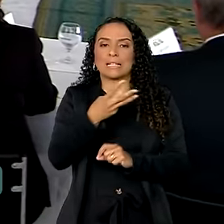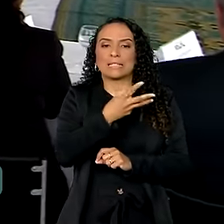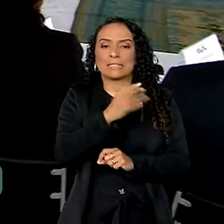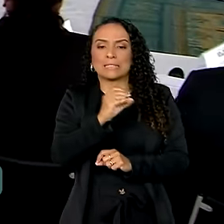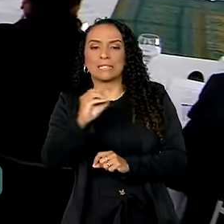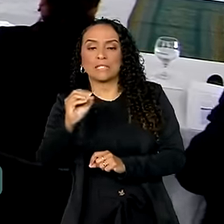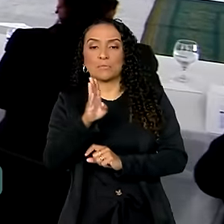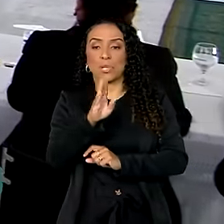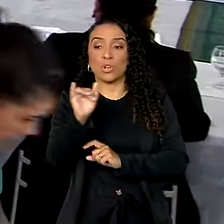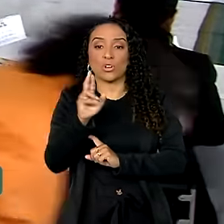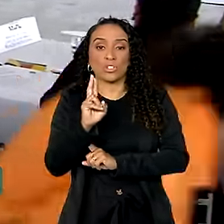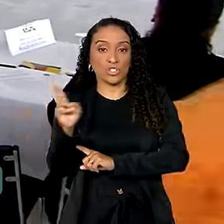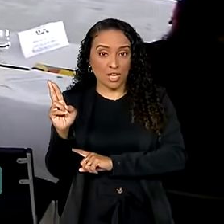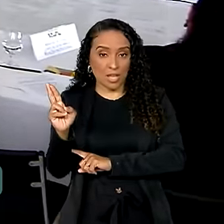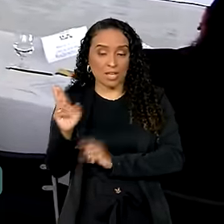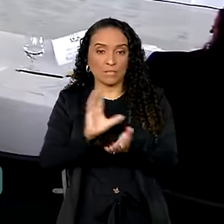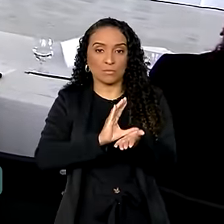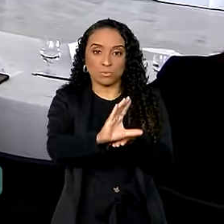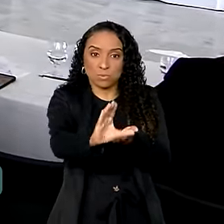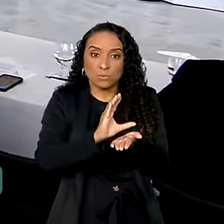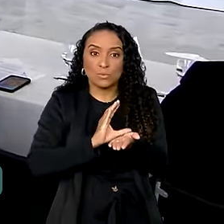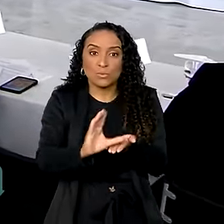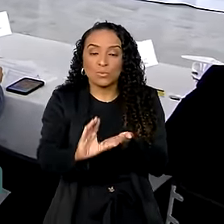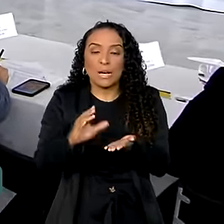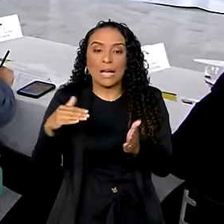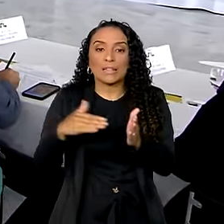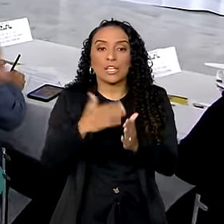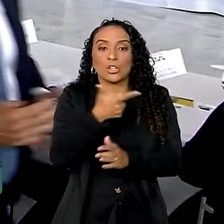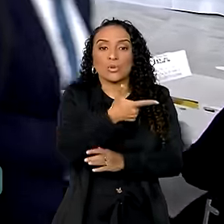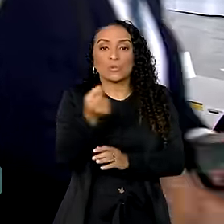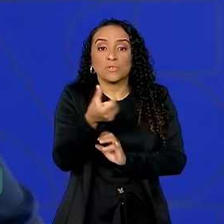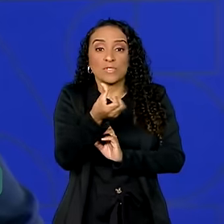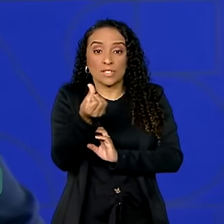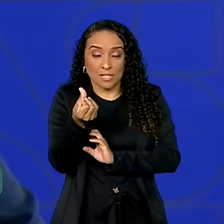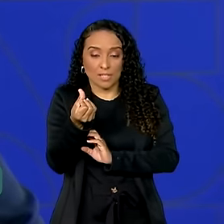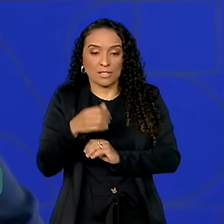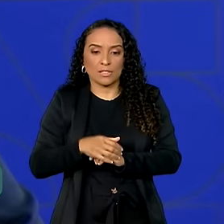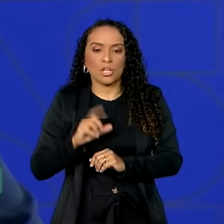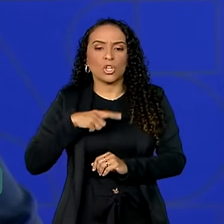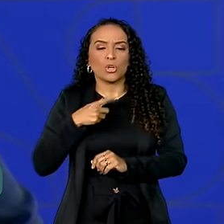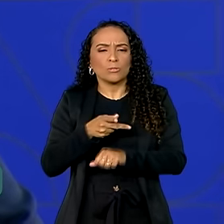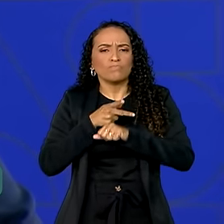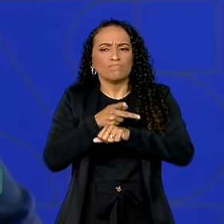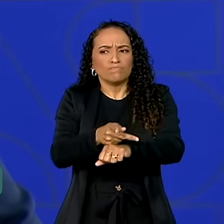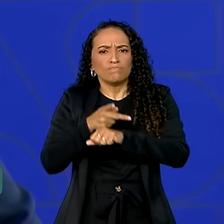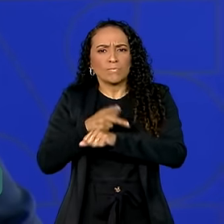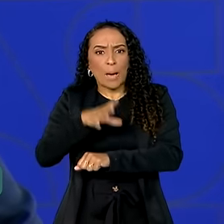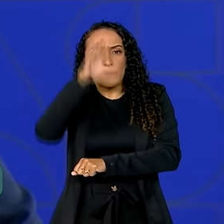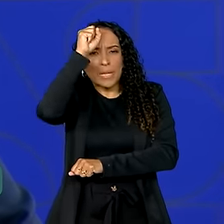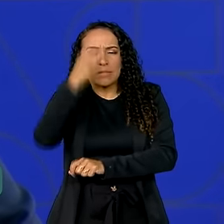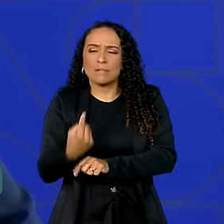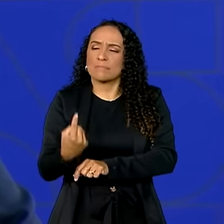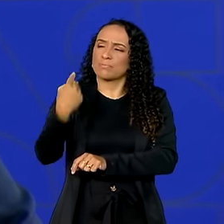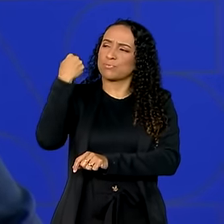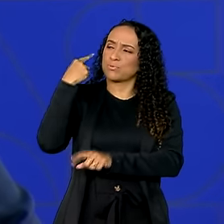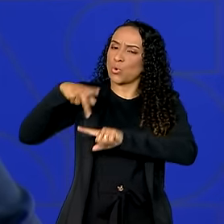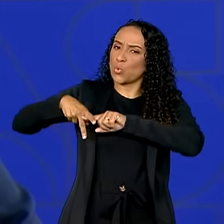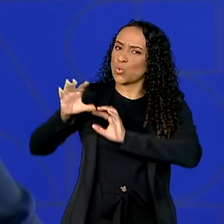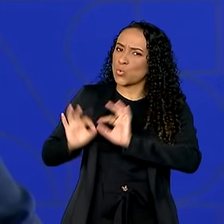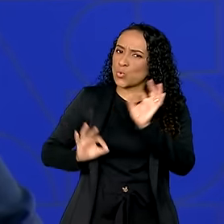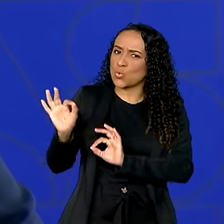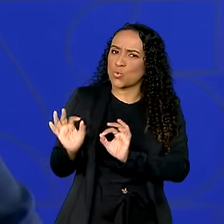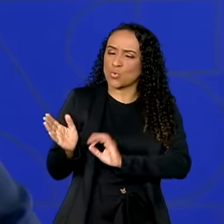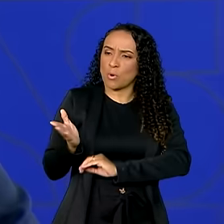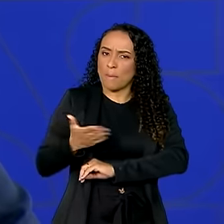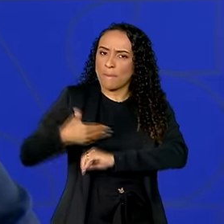bilhões de reais em financiamentos até 2026. Nós estamos buscando aprender com o passado, corrigir os erros, aprimorar.